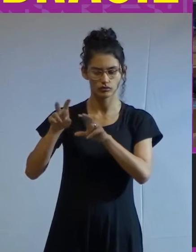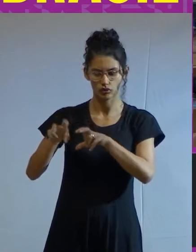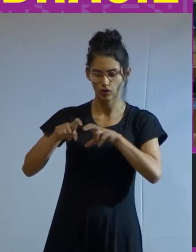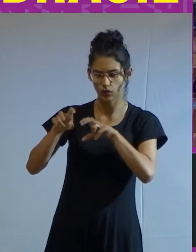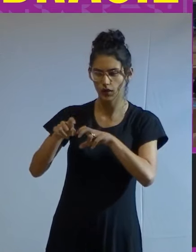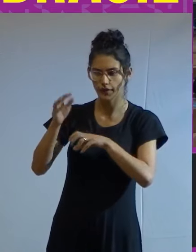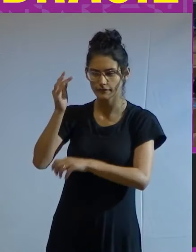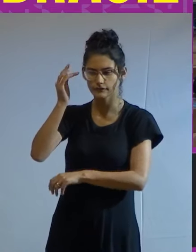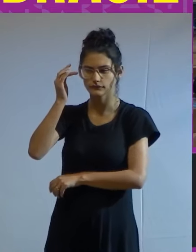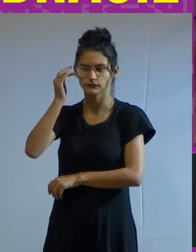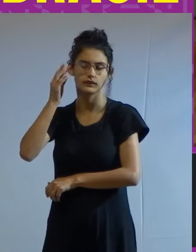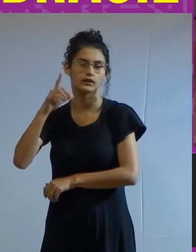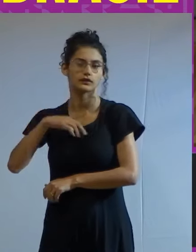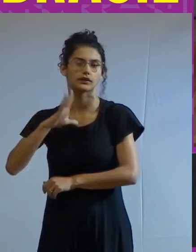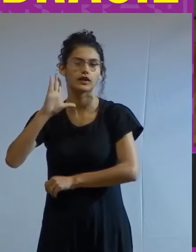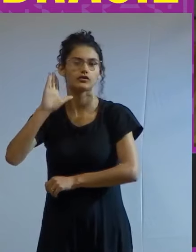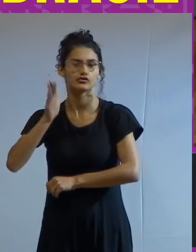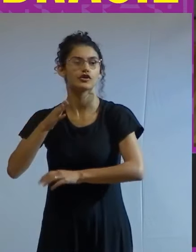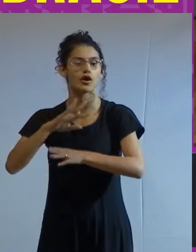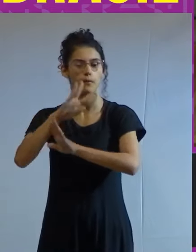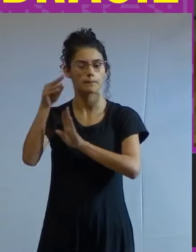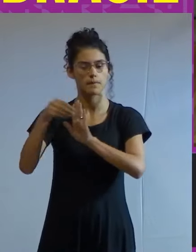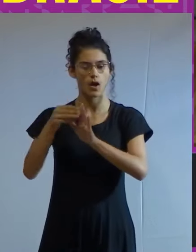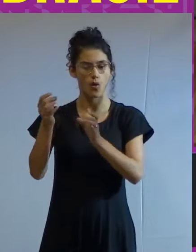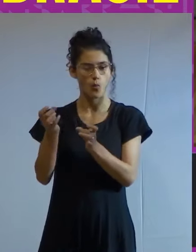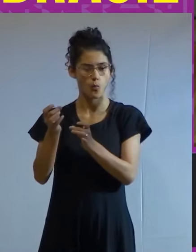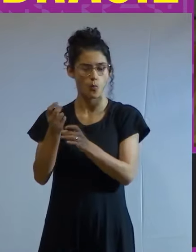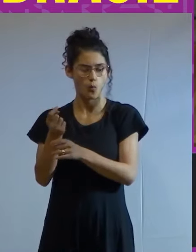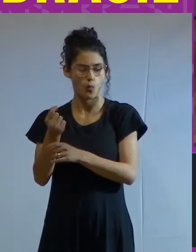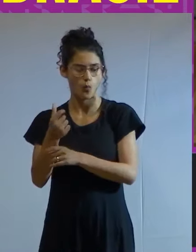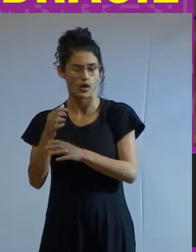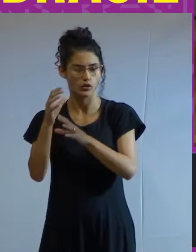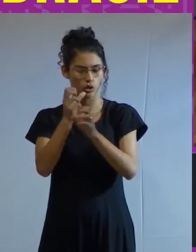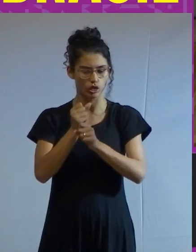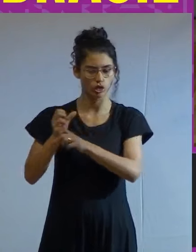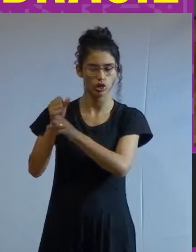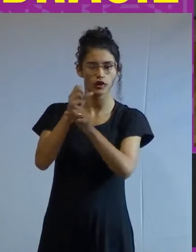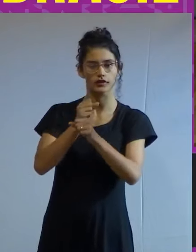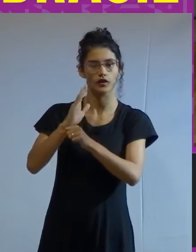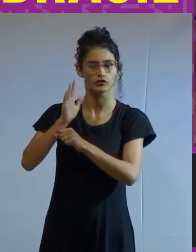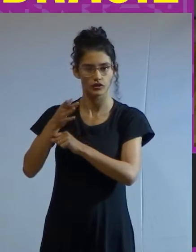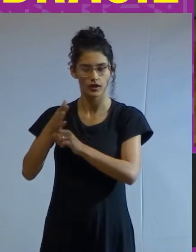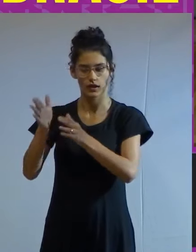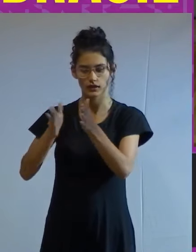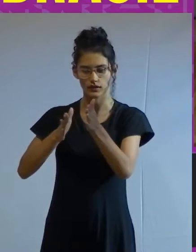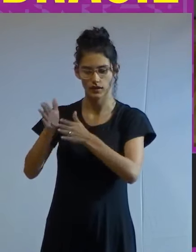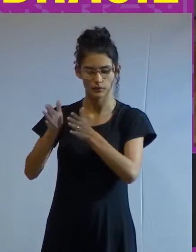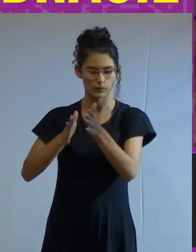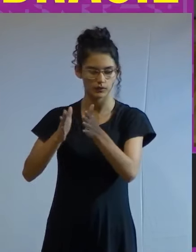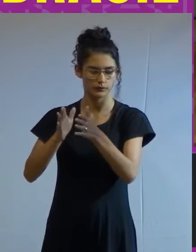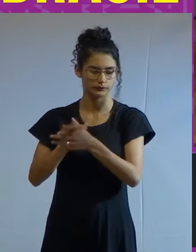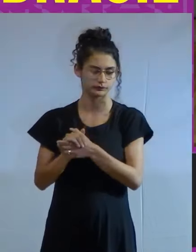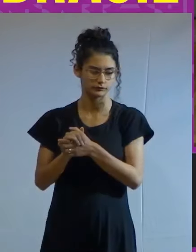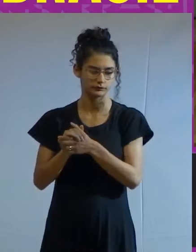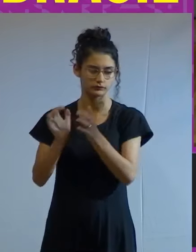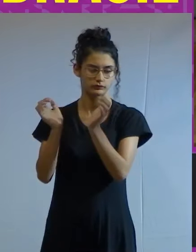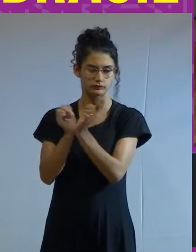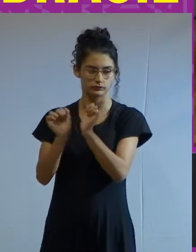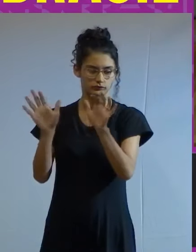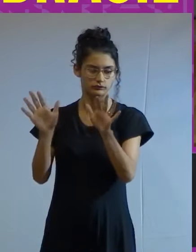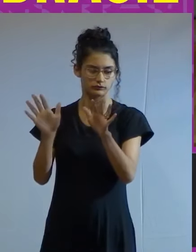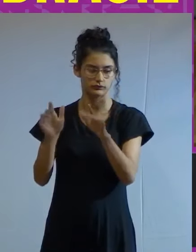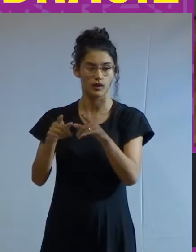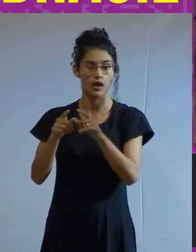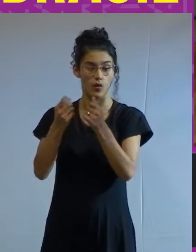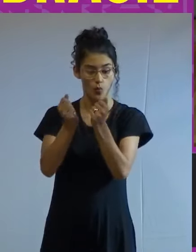mais fáceis já estavam ocupadas praticamente em sua totalidade, à época da abolição. Os